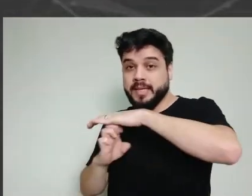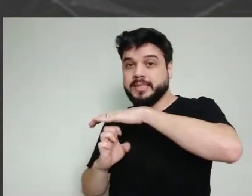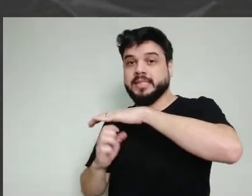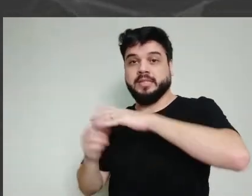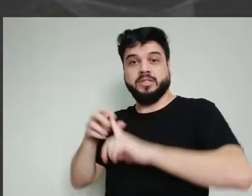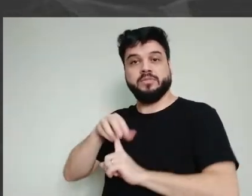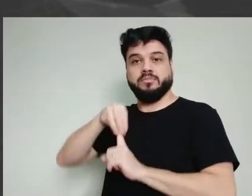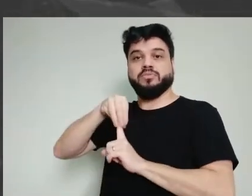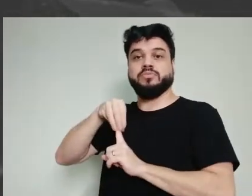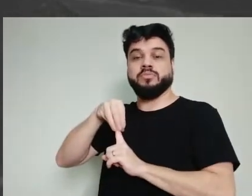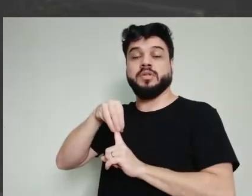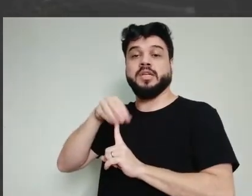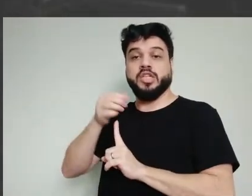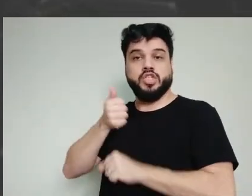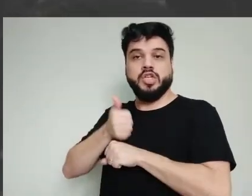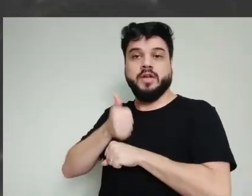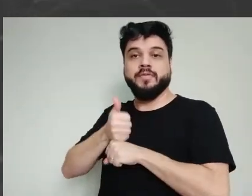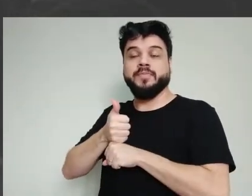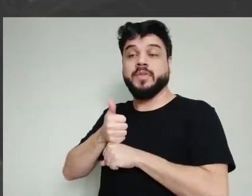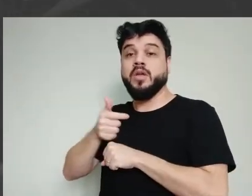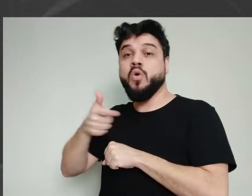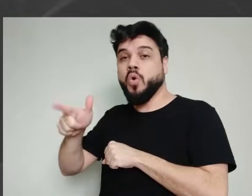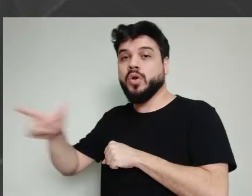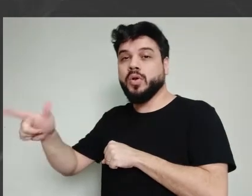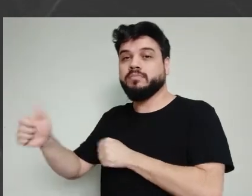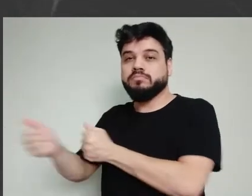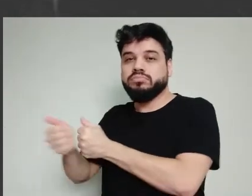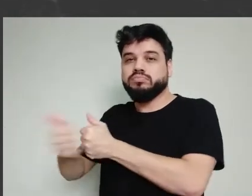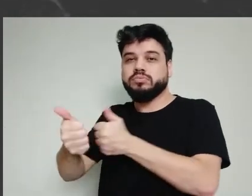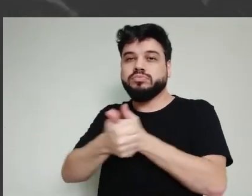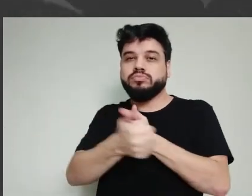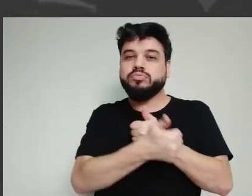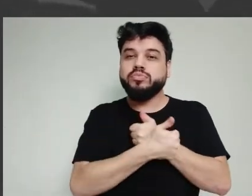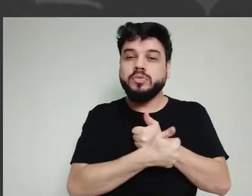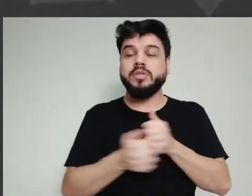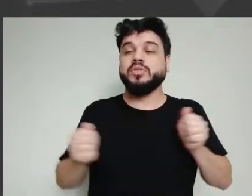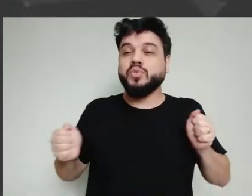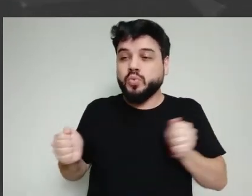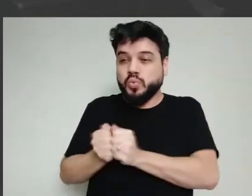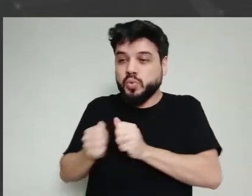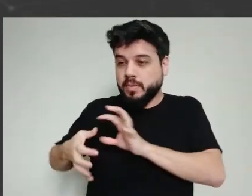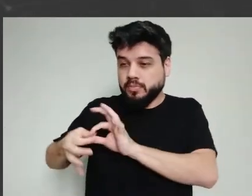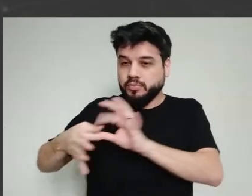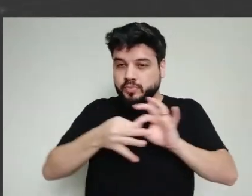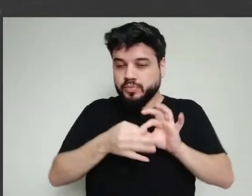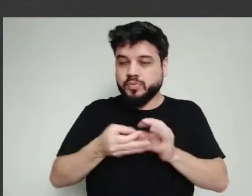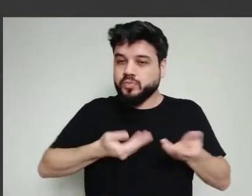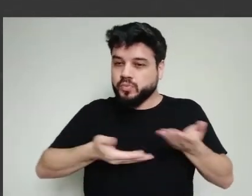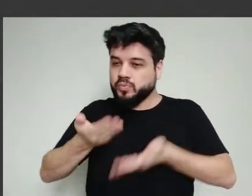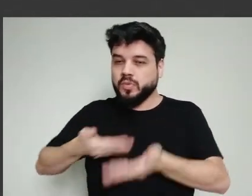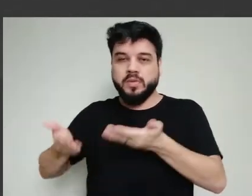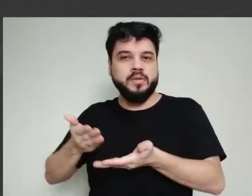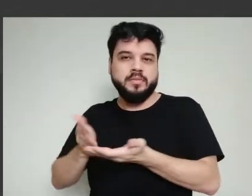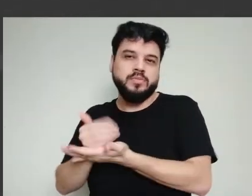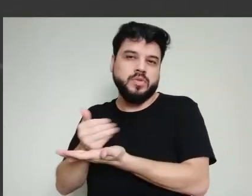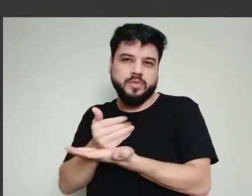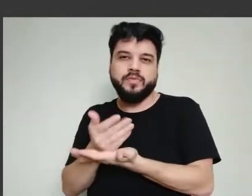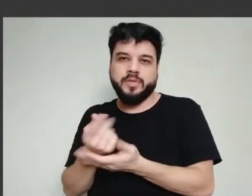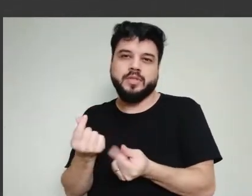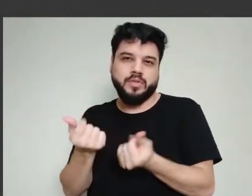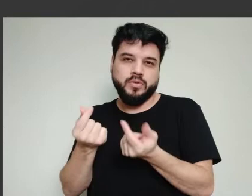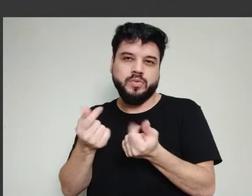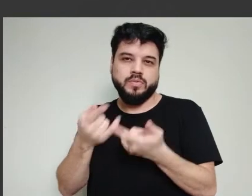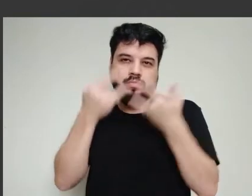produzir. E elas compartilhem seus lucros, algo nesse sentido. É possível fazer um consórcio e provavelmente é o que vai acabar